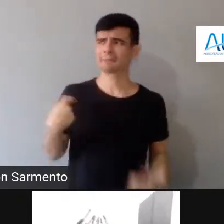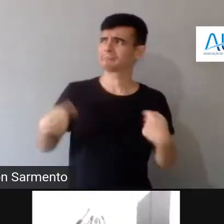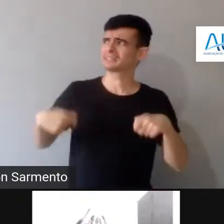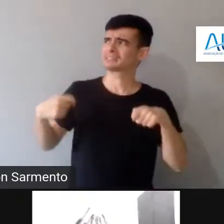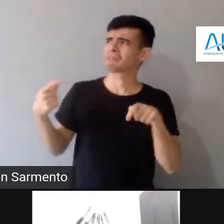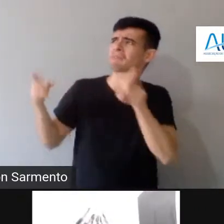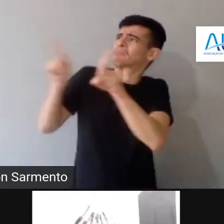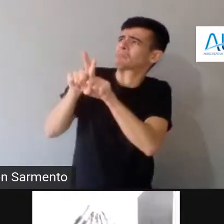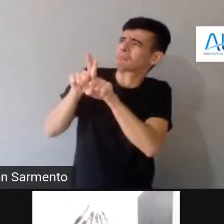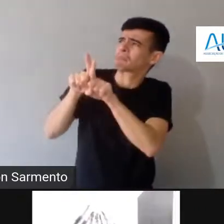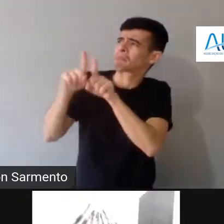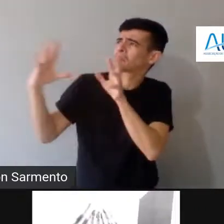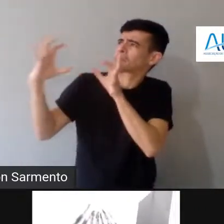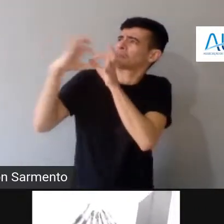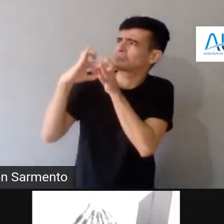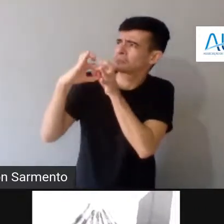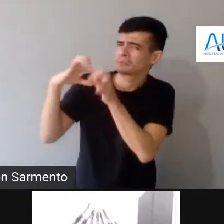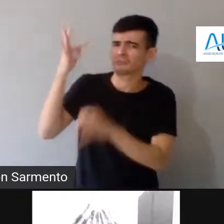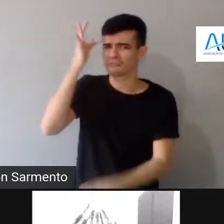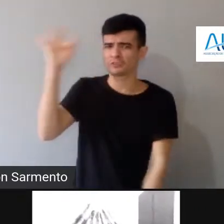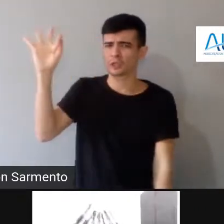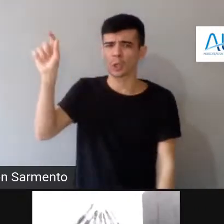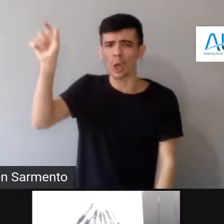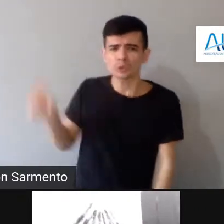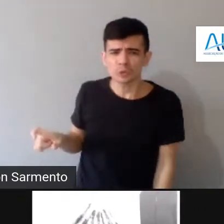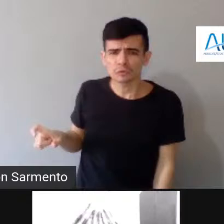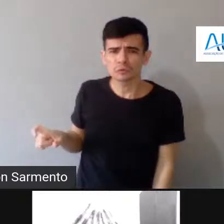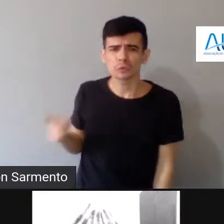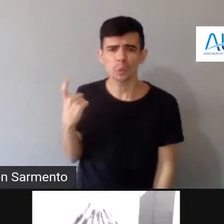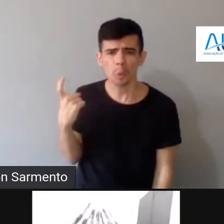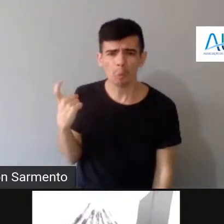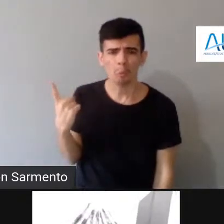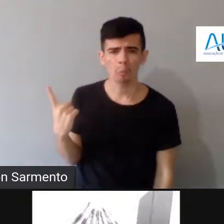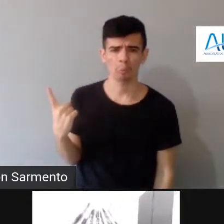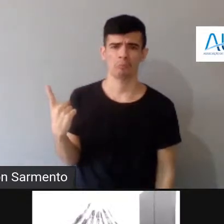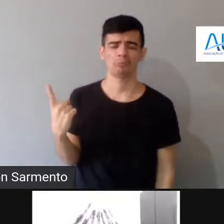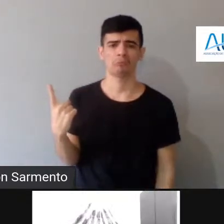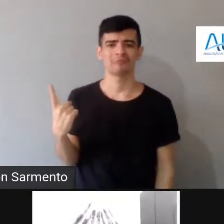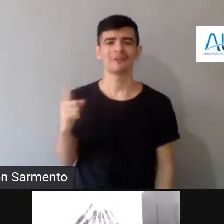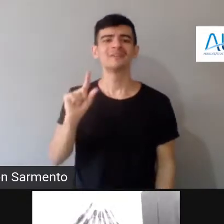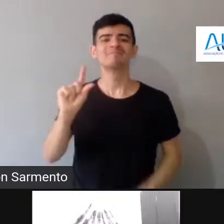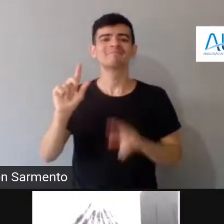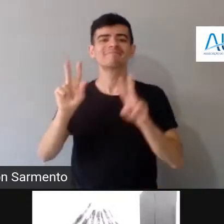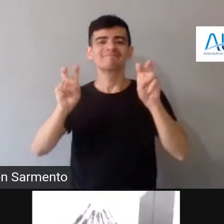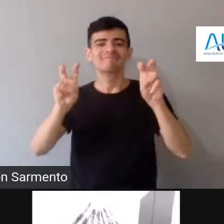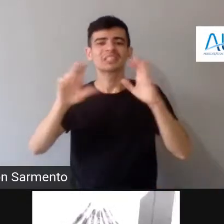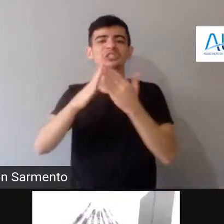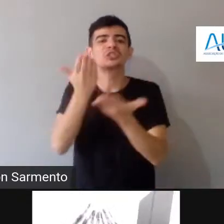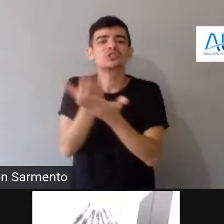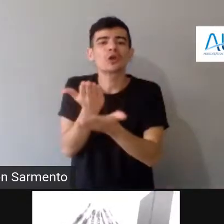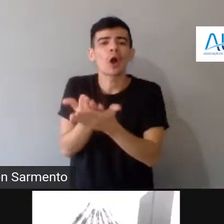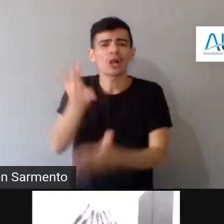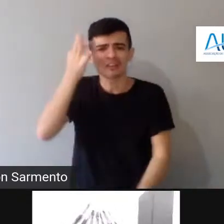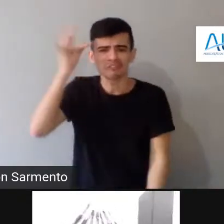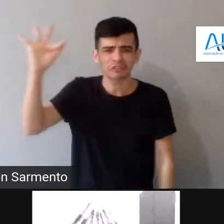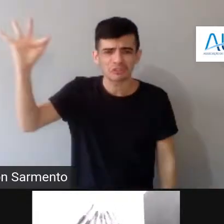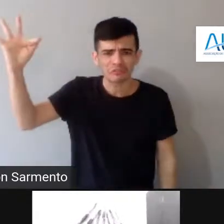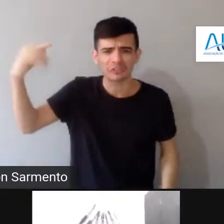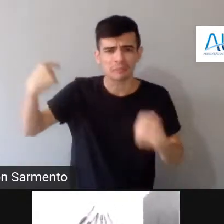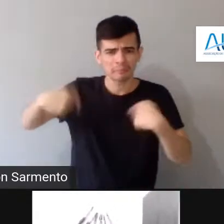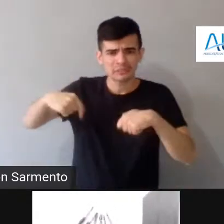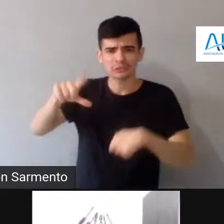Aí eu ficava, não, mas você tem que ter uma escola filosófica de pensamento, e eu, tá, beleza.